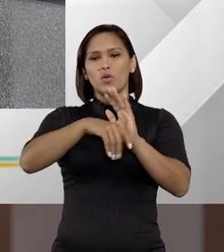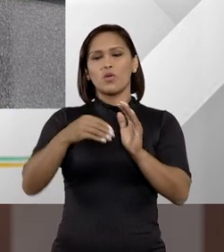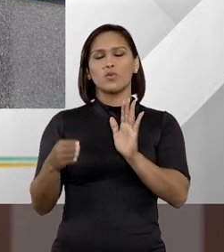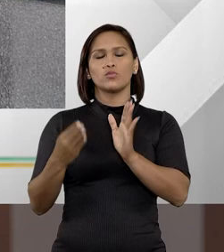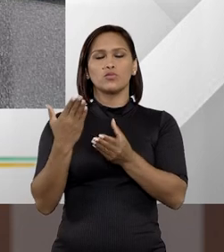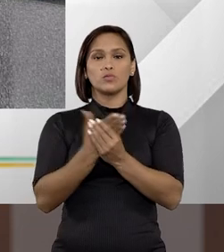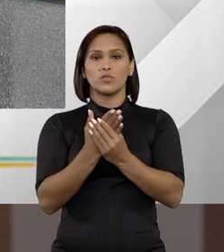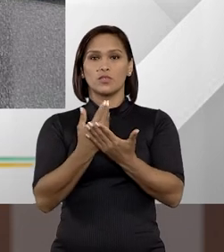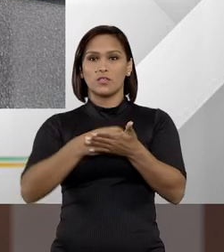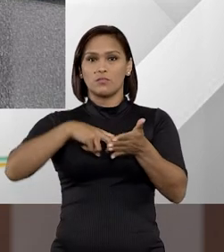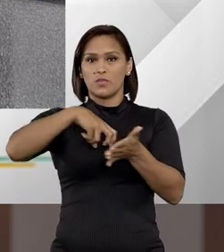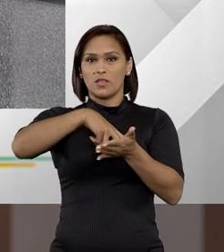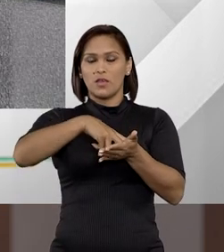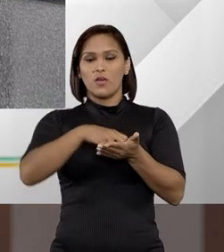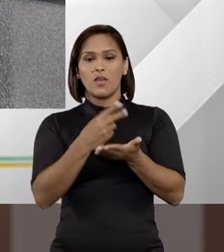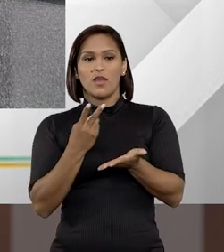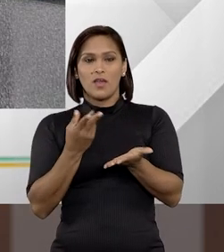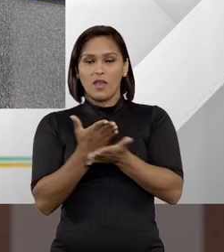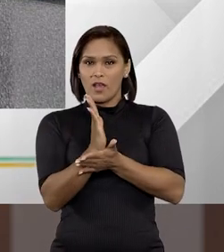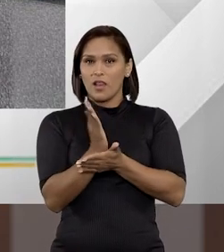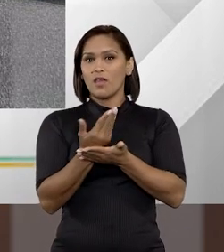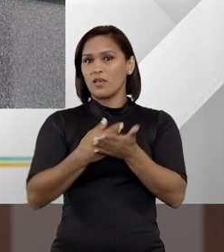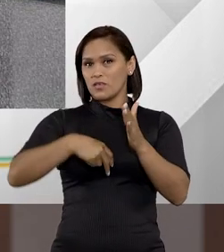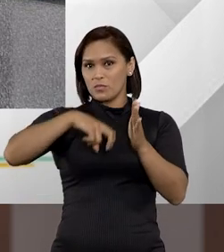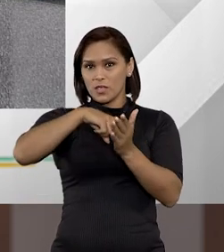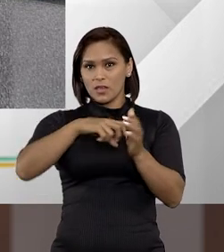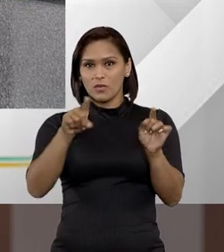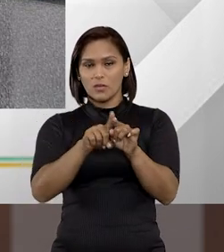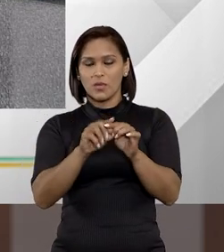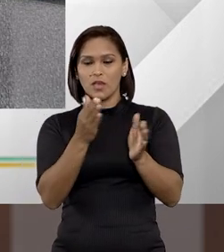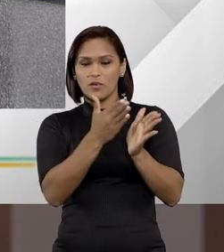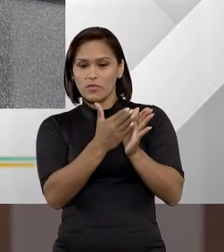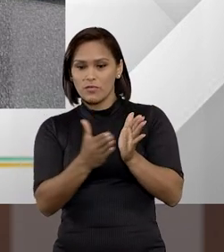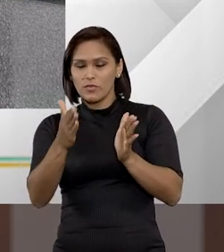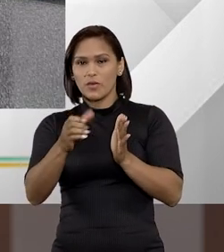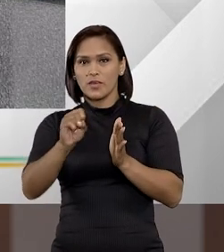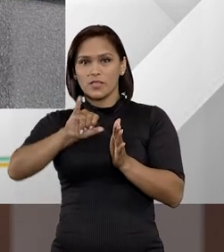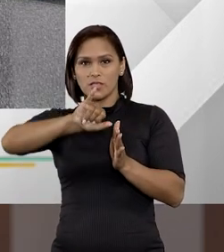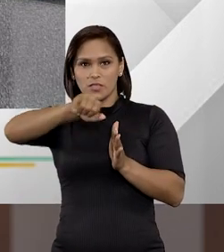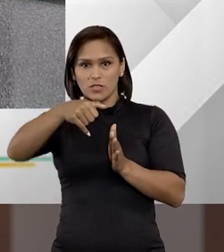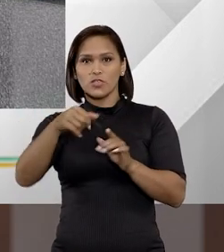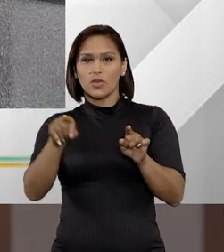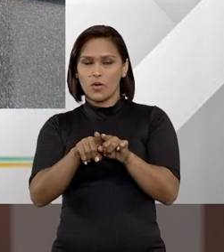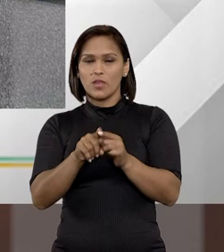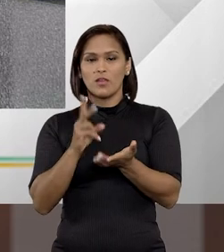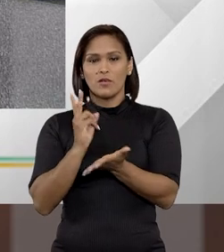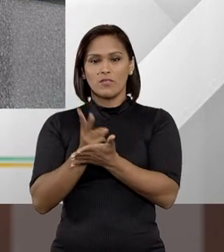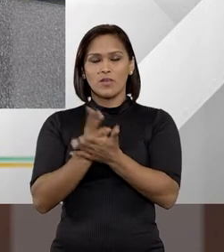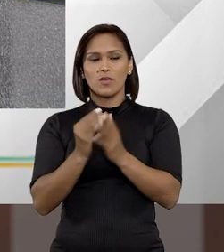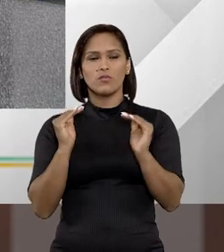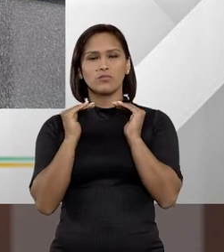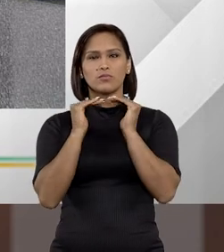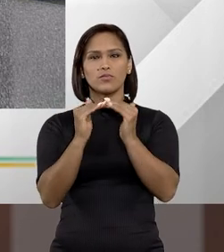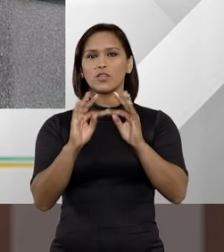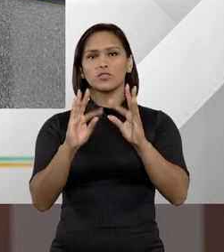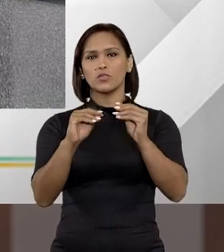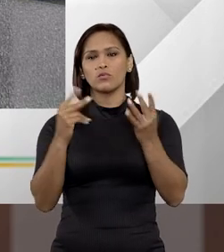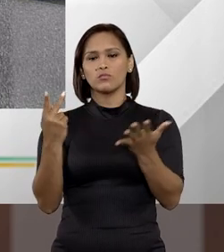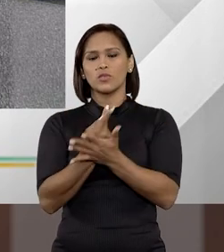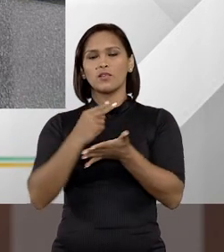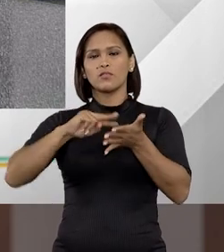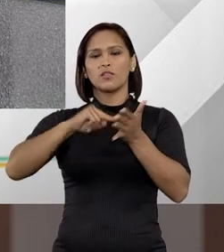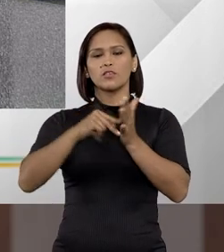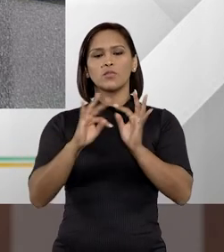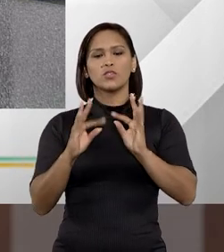Código de Processo Penal e da Lei de Execução Penal. E de lá para cá, o Superior Tribunal de Justiça já vem uniformizando